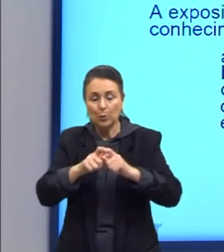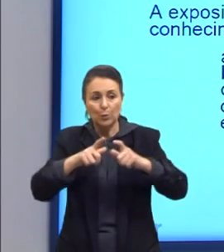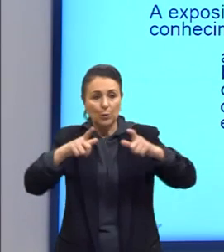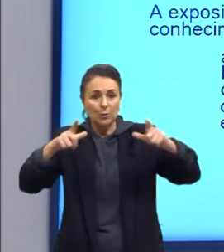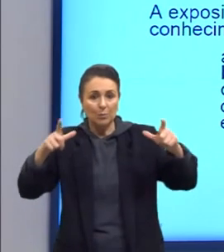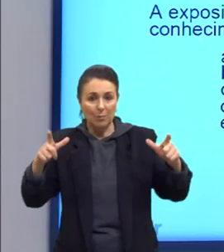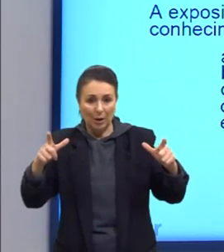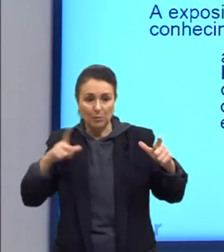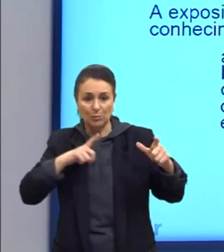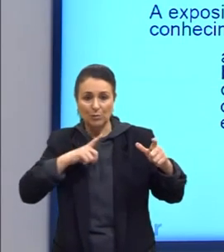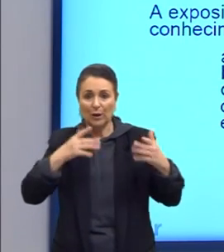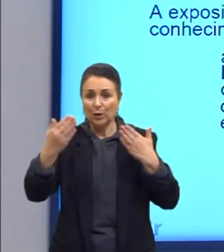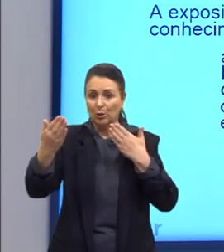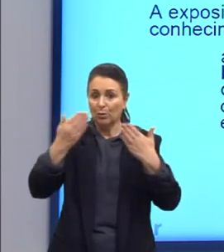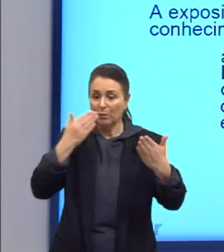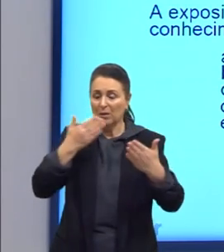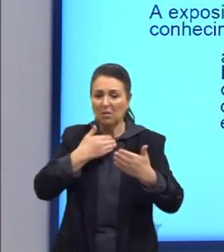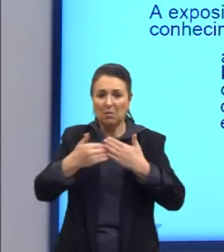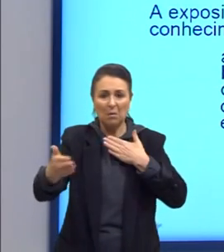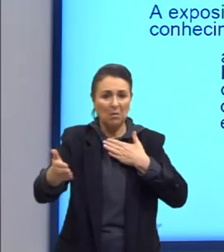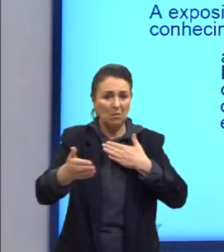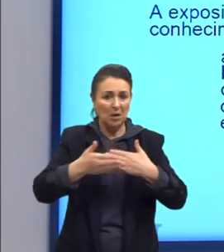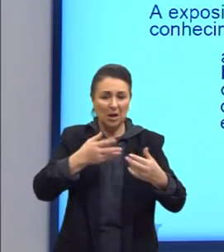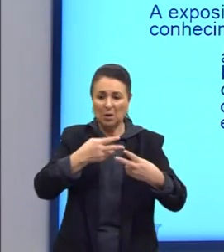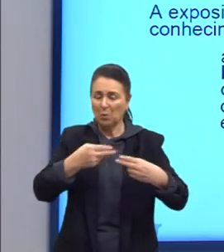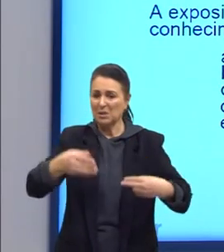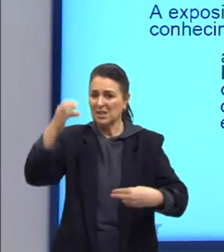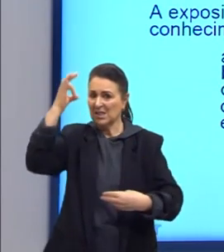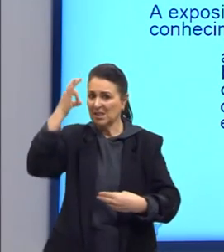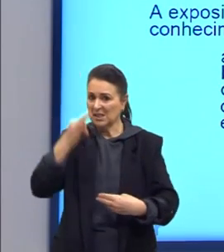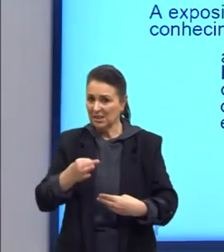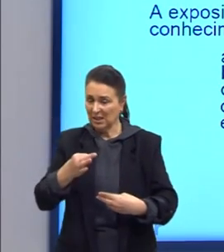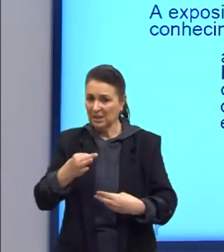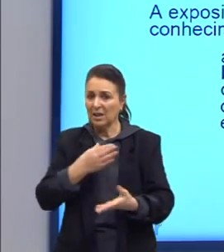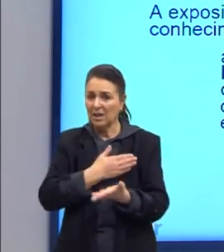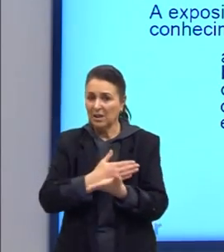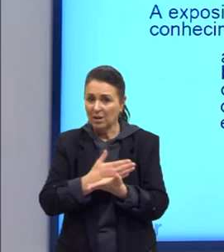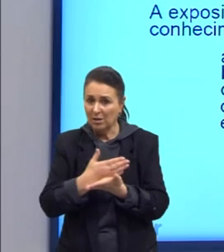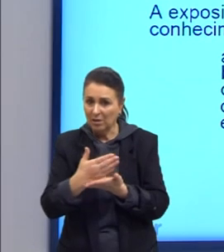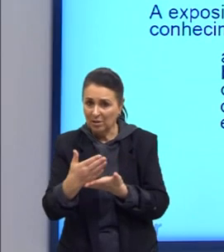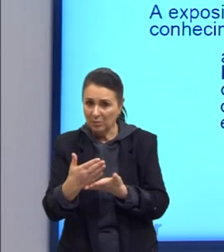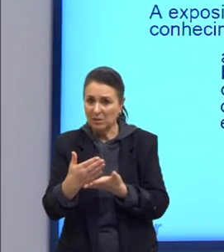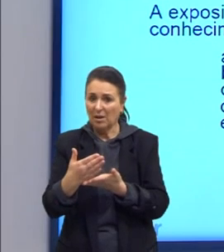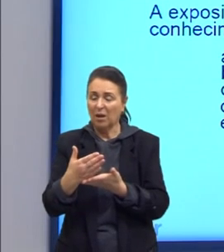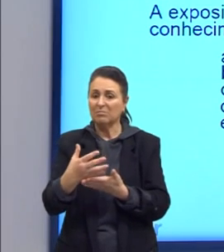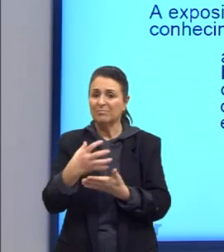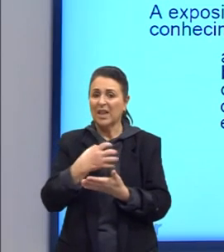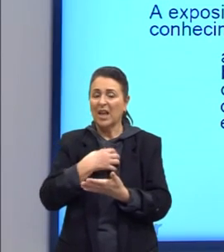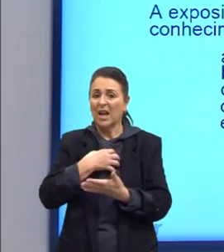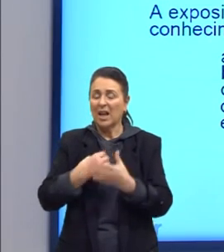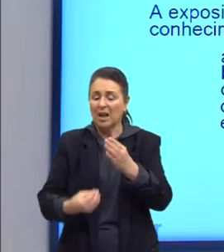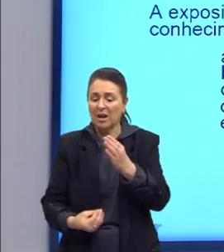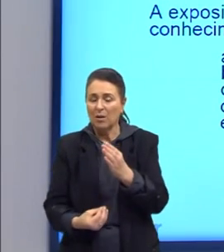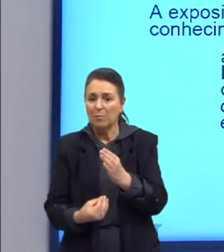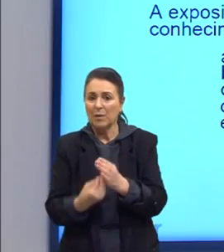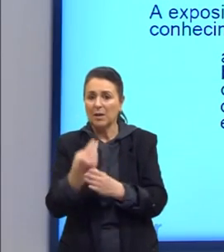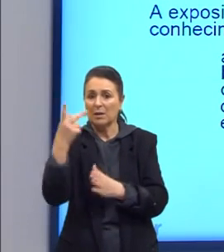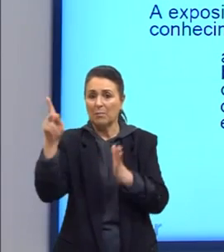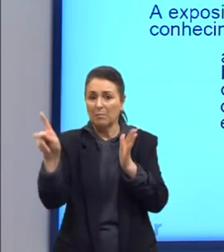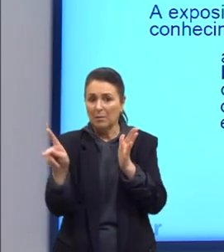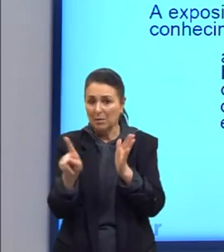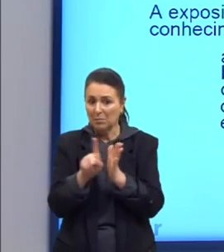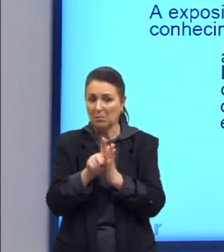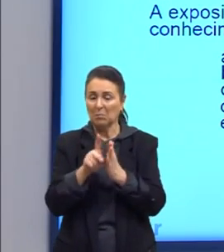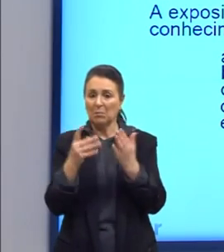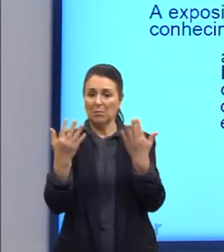pela dúvida, qualquer certeza que aparecer a partir daí terá sido, de alguma forma, gerada pela própria dúvida